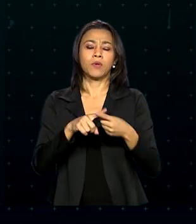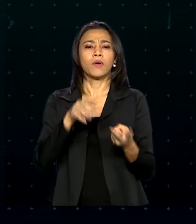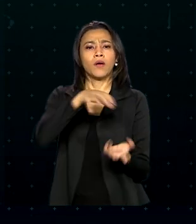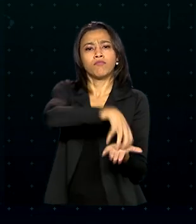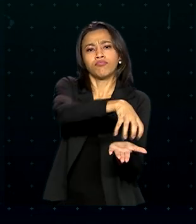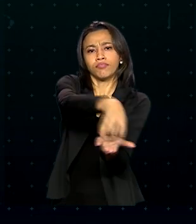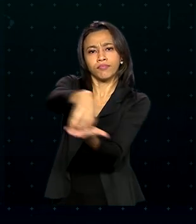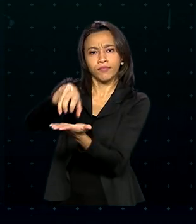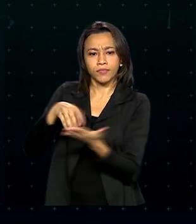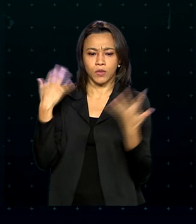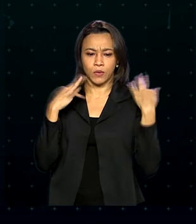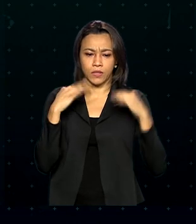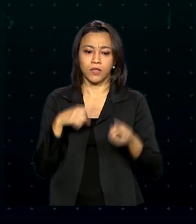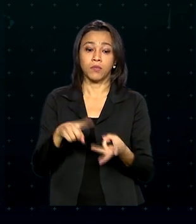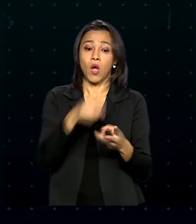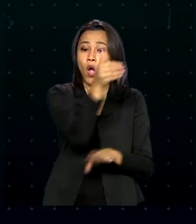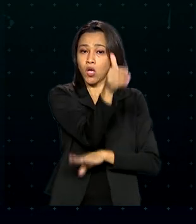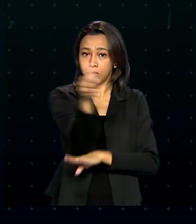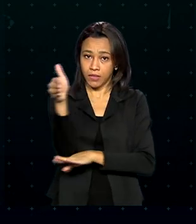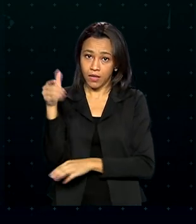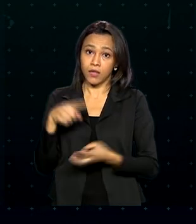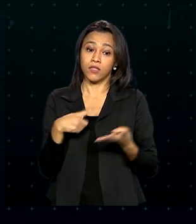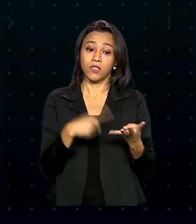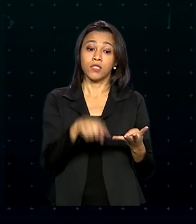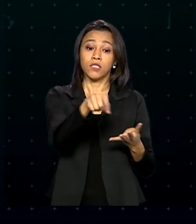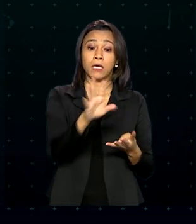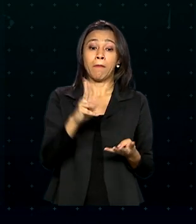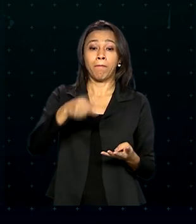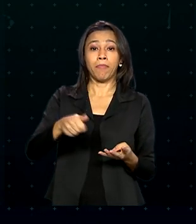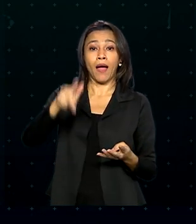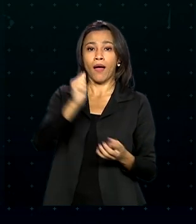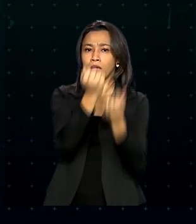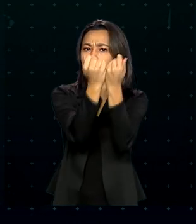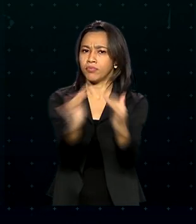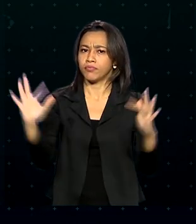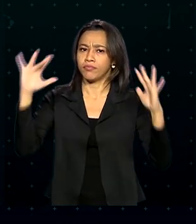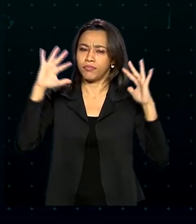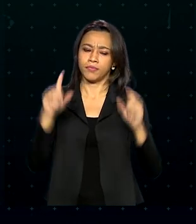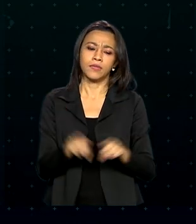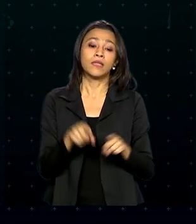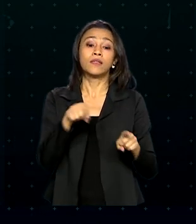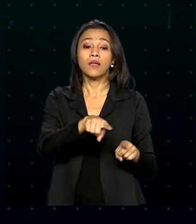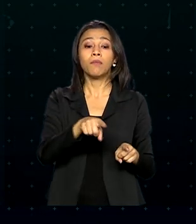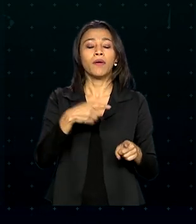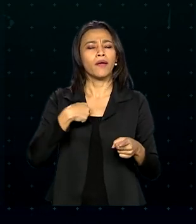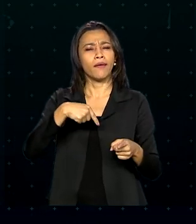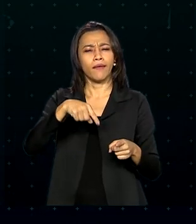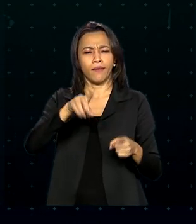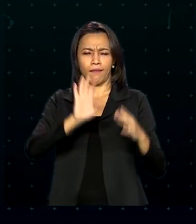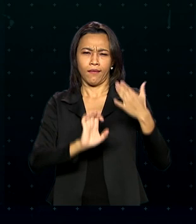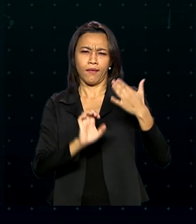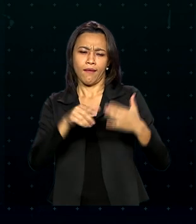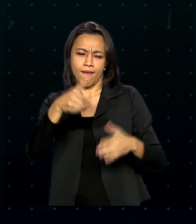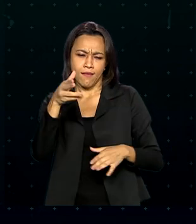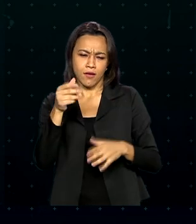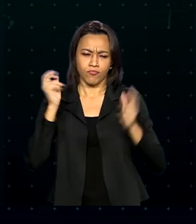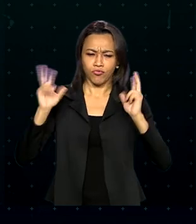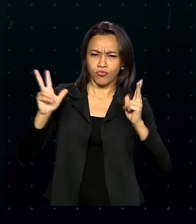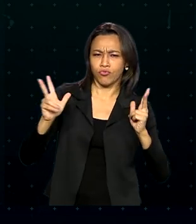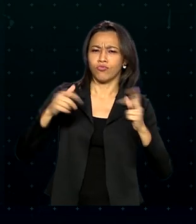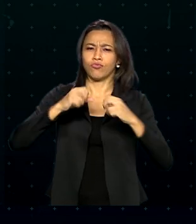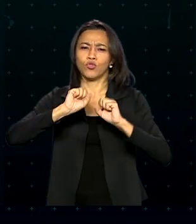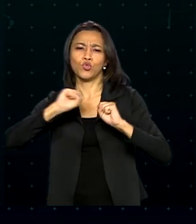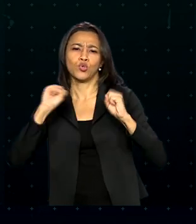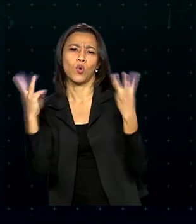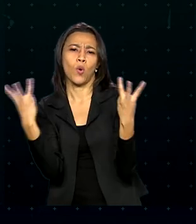meios de hospedagem, parques temáticos, transportadoras turísticas, casas de espetáculos e centros